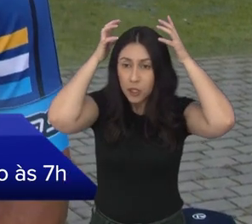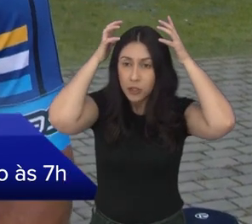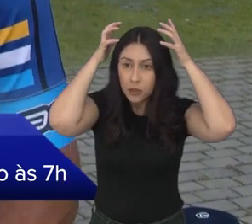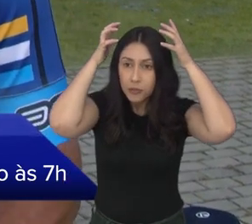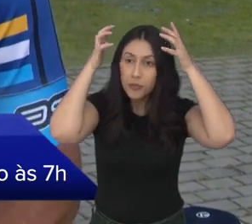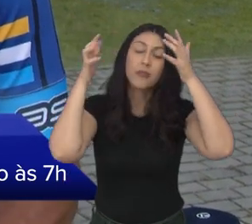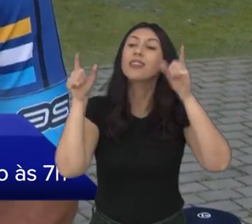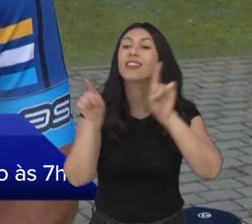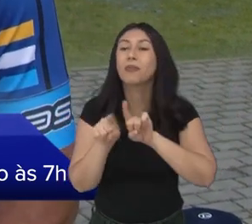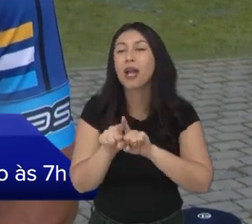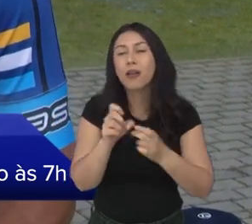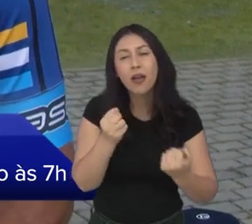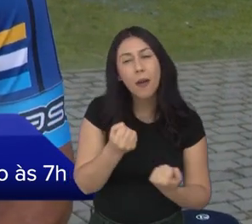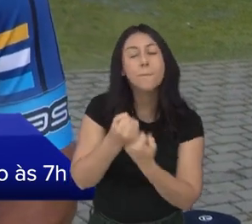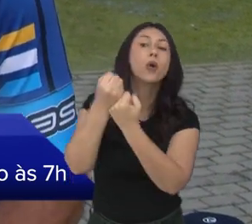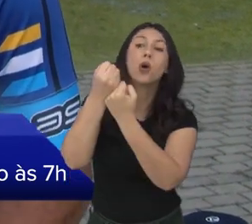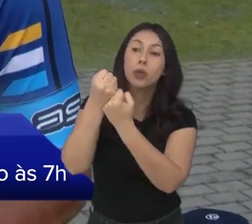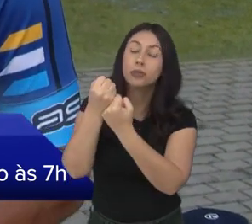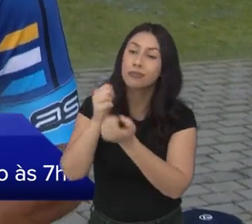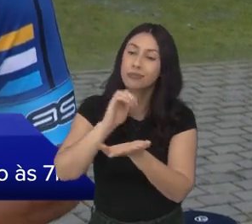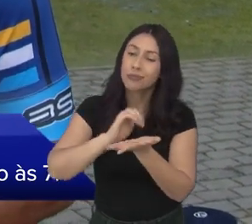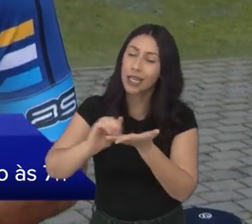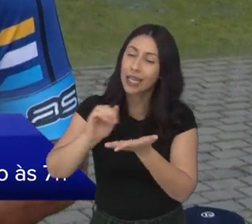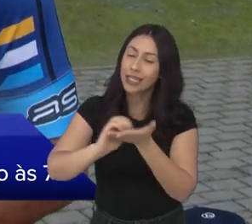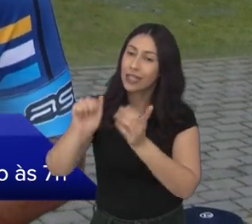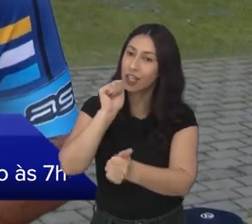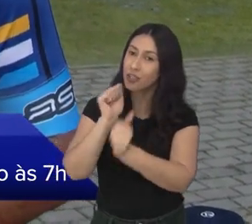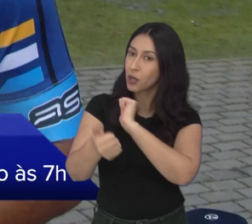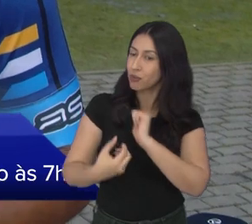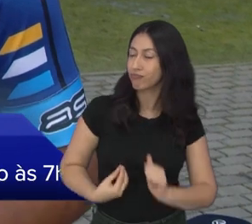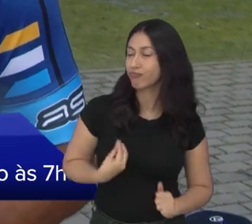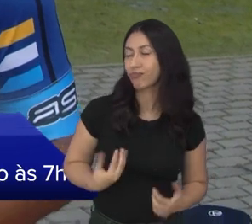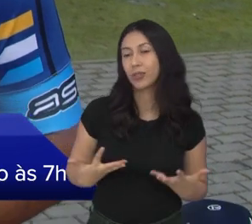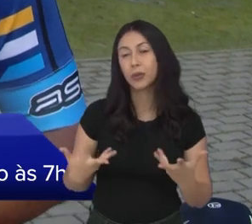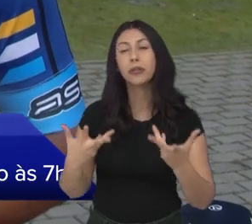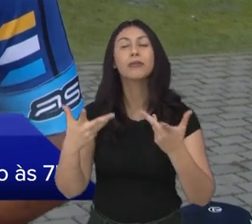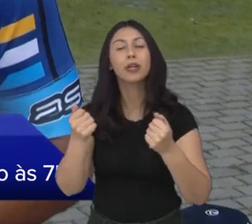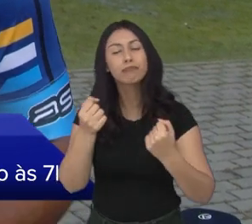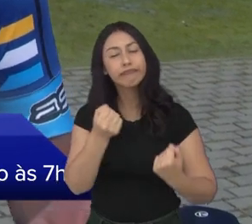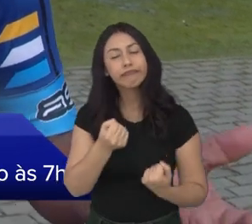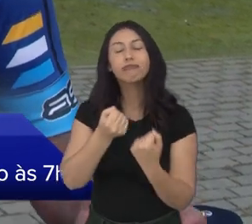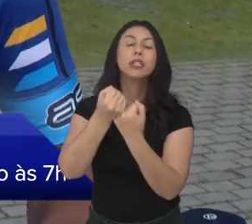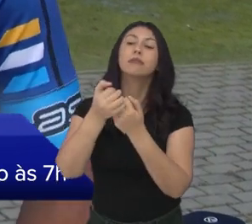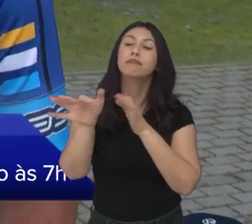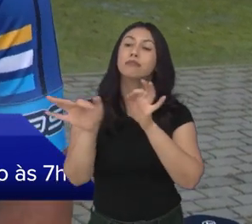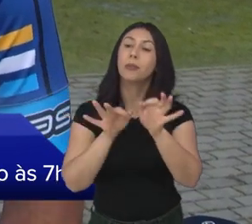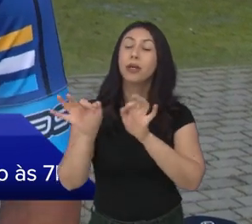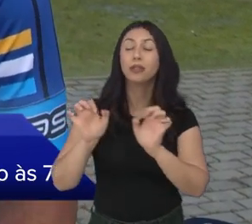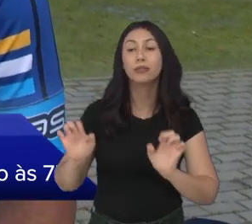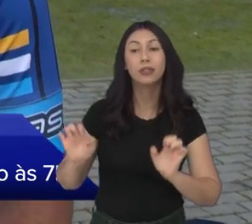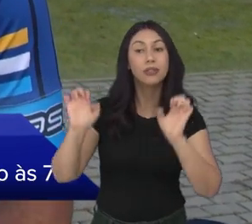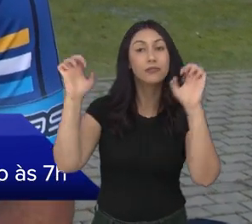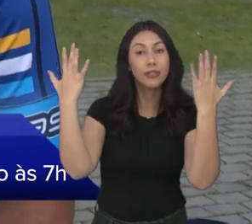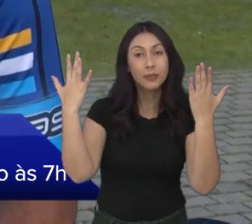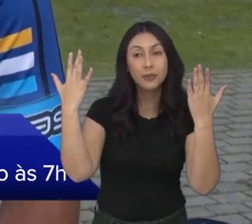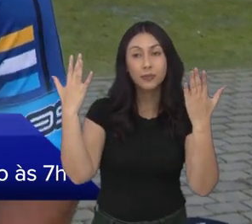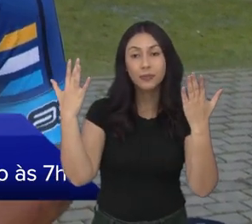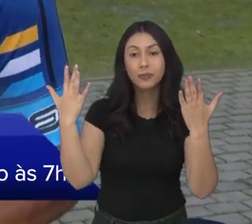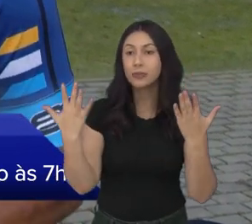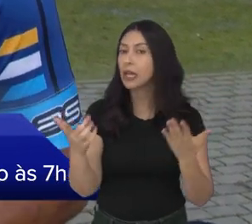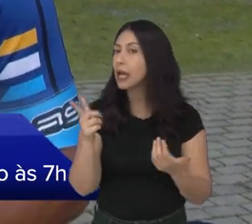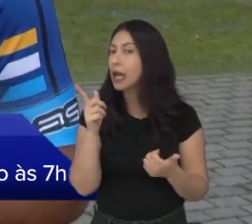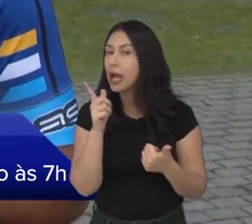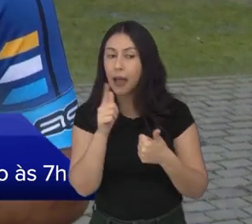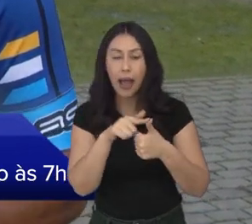capacete, né? A gente vai ter todo o apoio aí da Secretaria de Esporte e Qualidade de Vida. Que organiza o evento hoje.